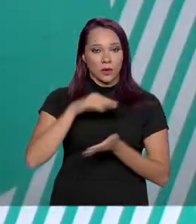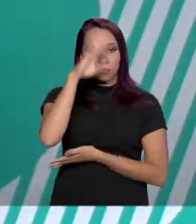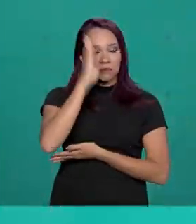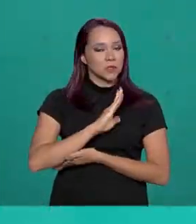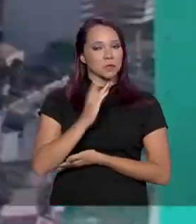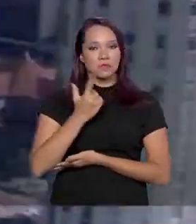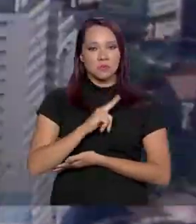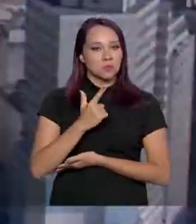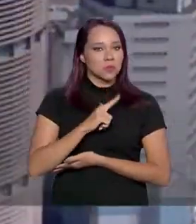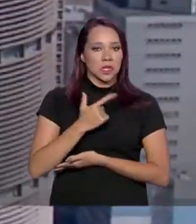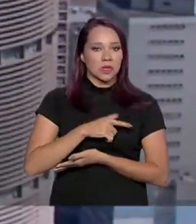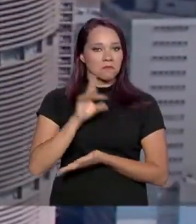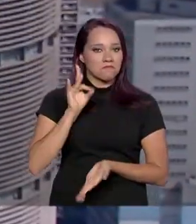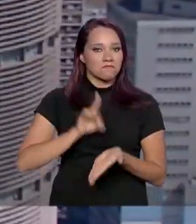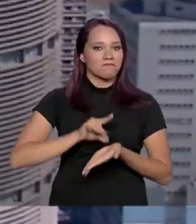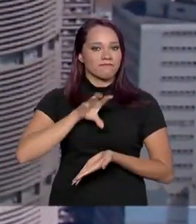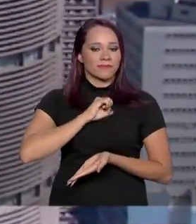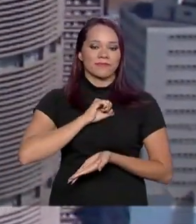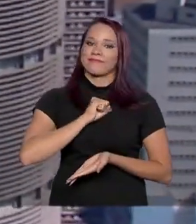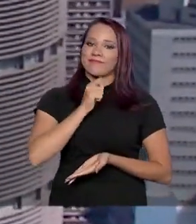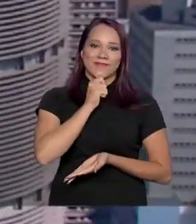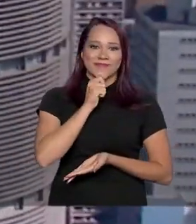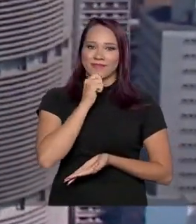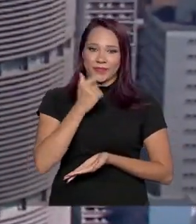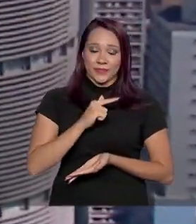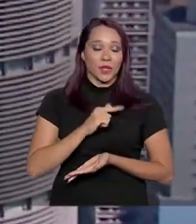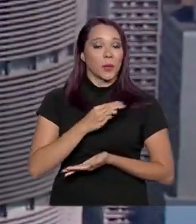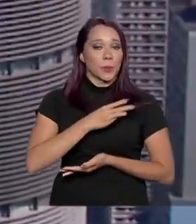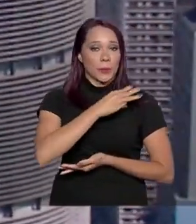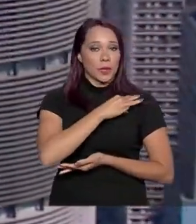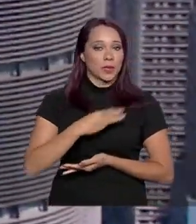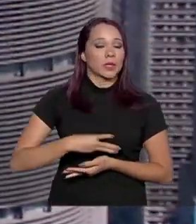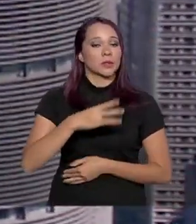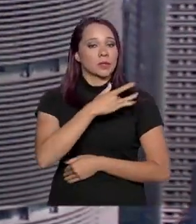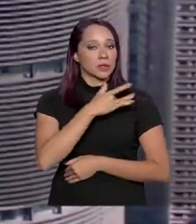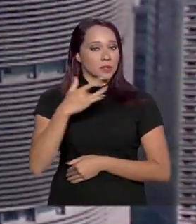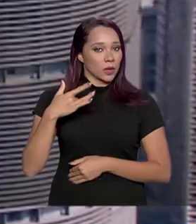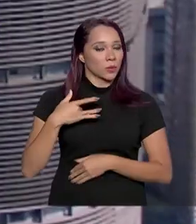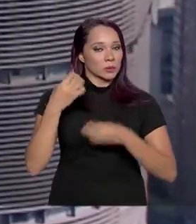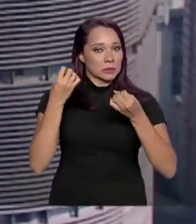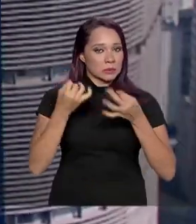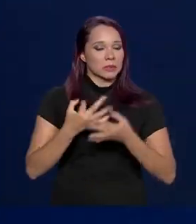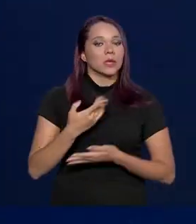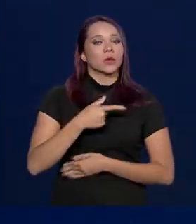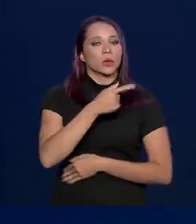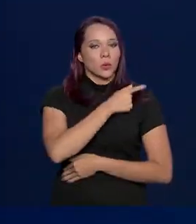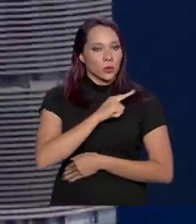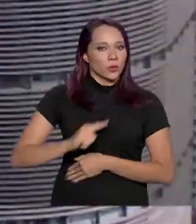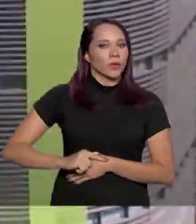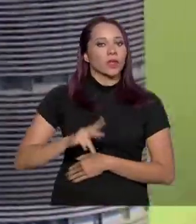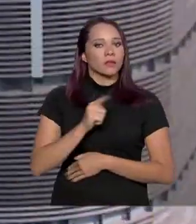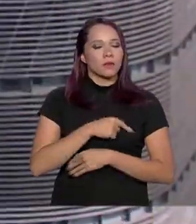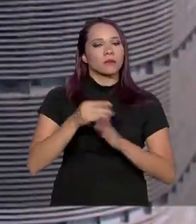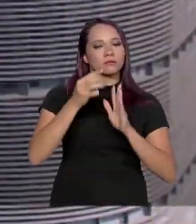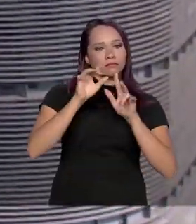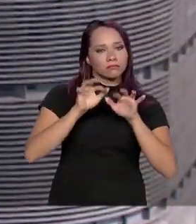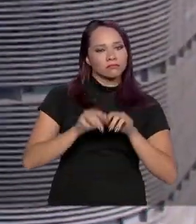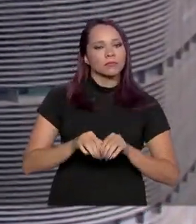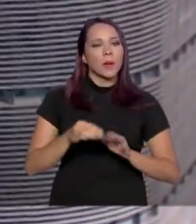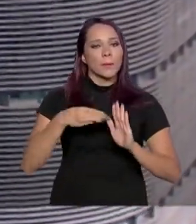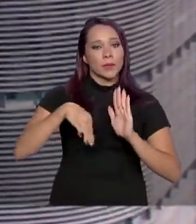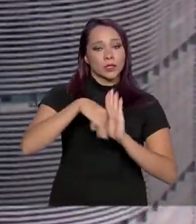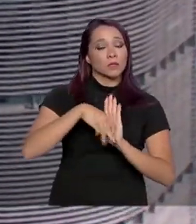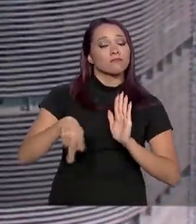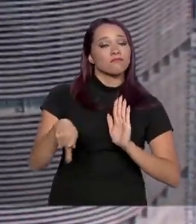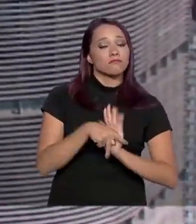registra casos da doença. De acordo com o ministro da Saúde, o governo deve editar uma medida provisória para